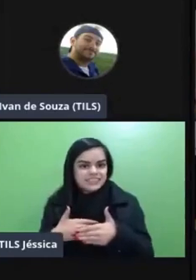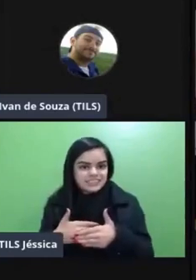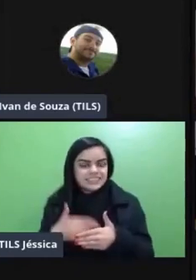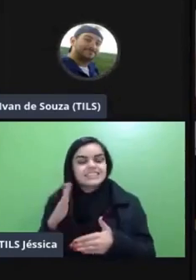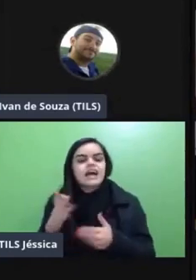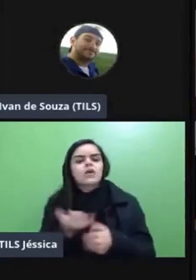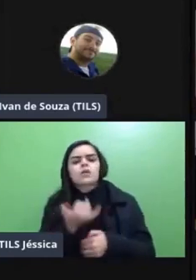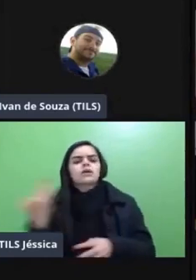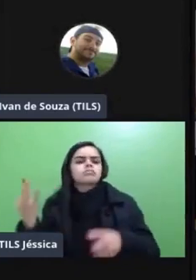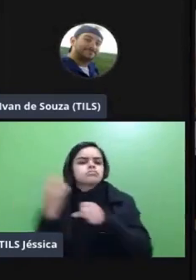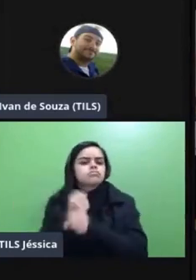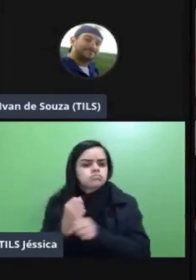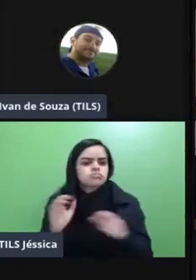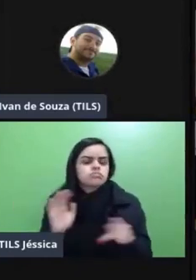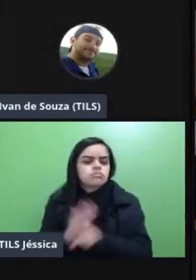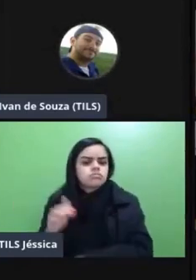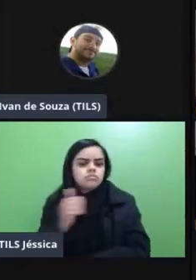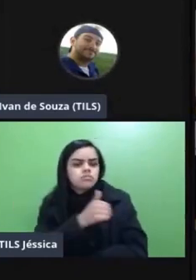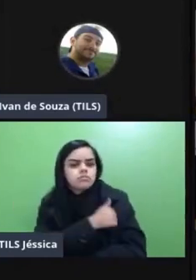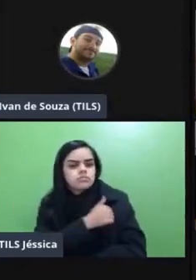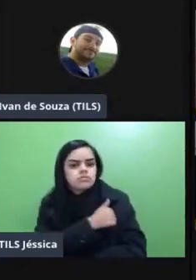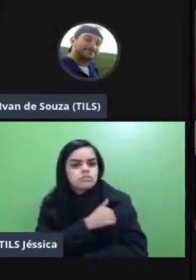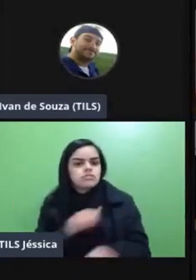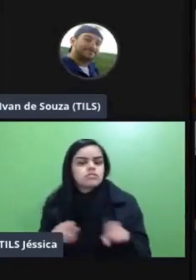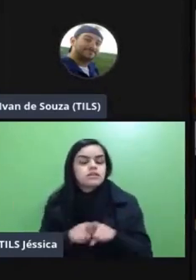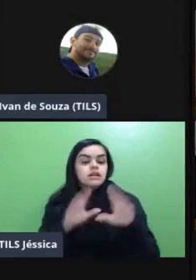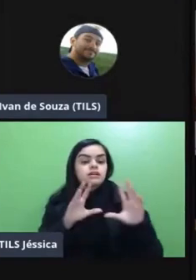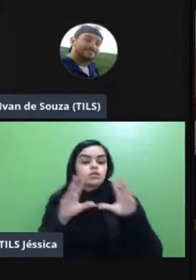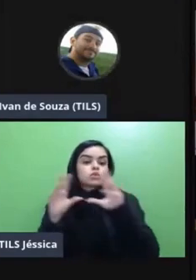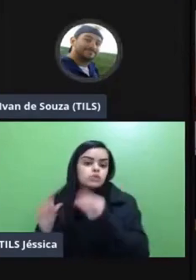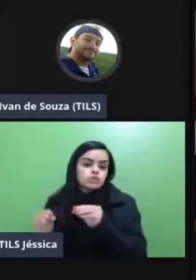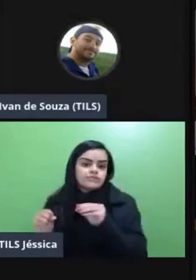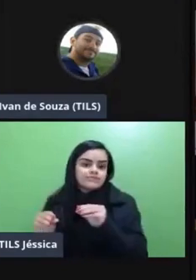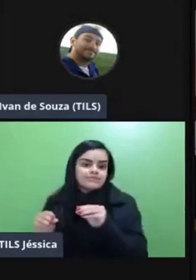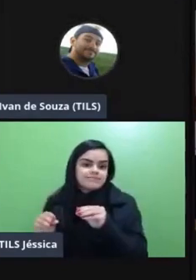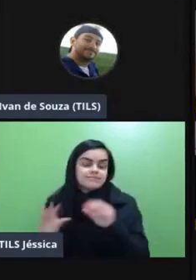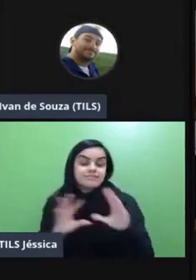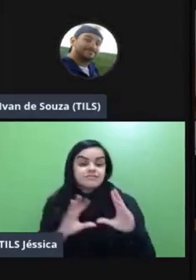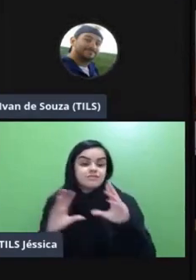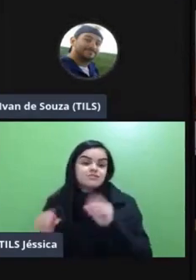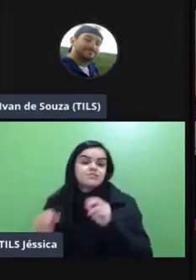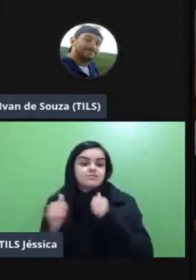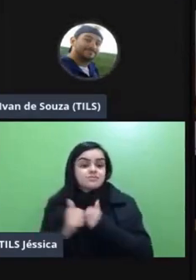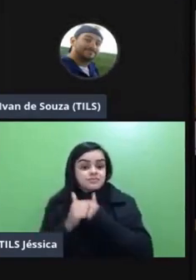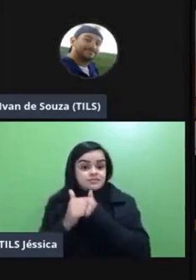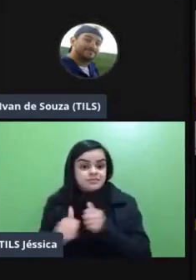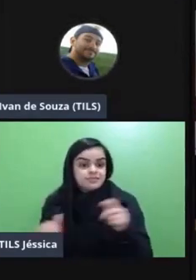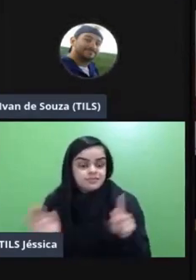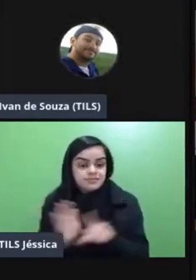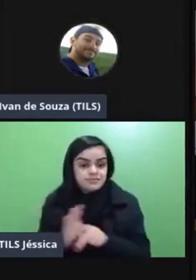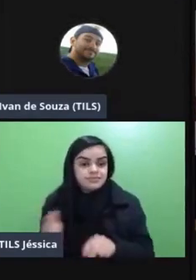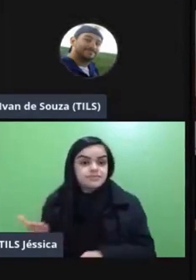quantificar o rendimento desse aluno mas é todo um processo é todo um acompanhamento desse